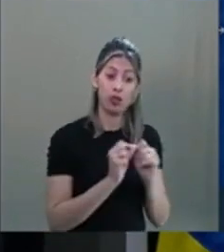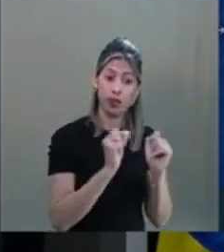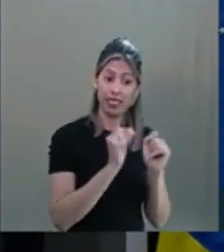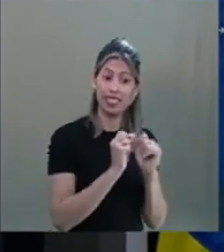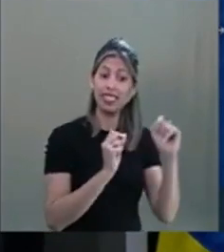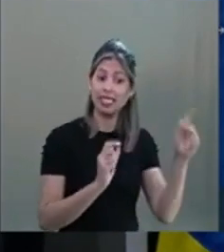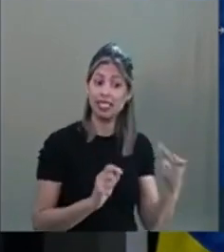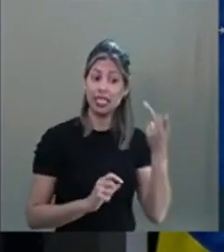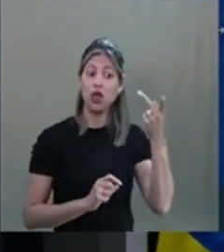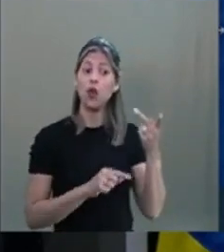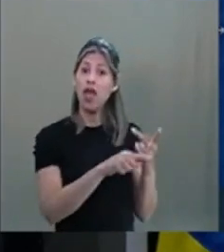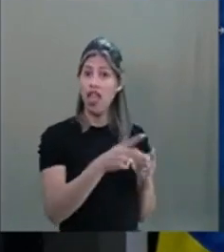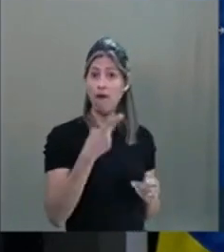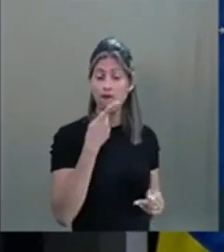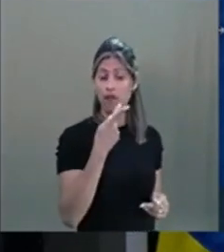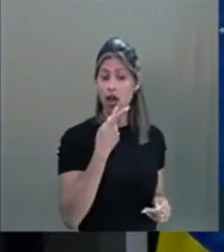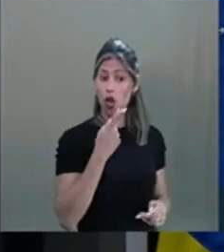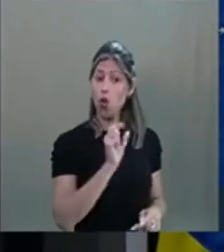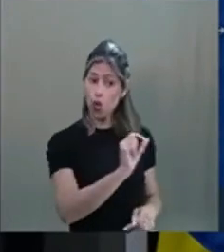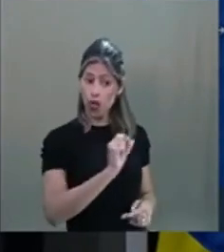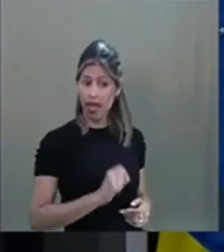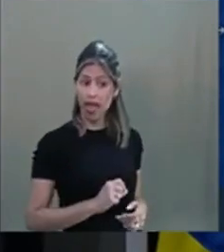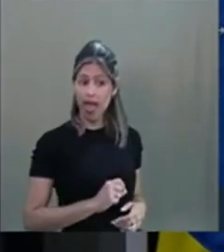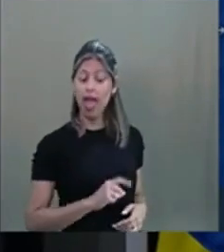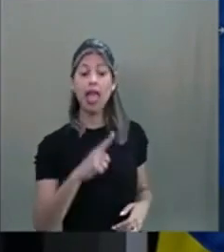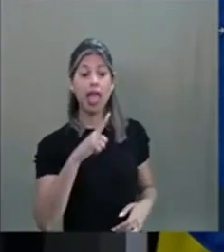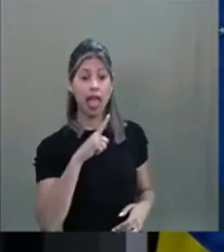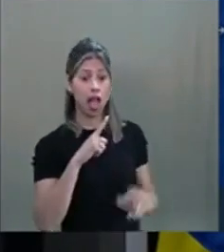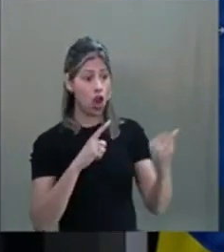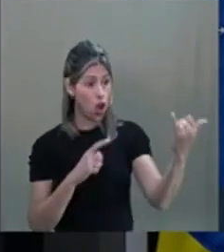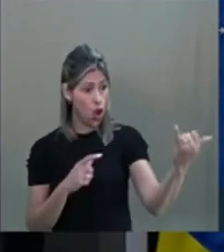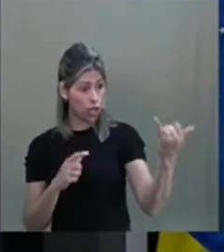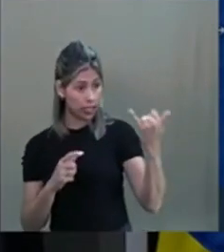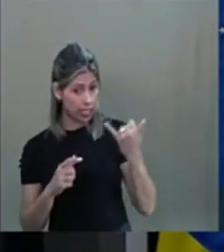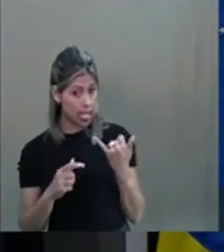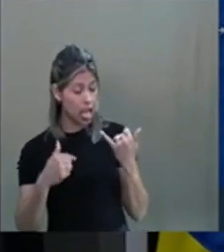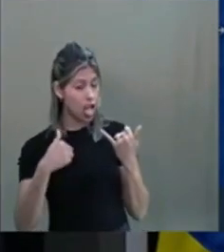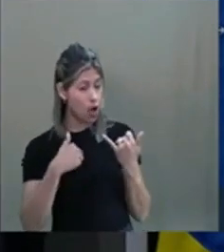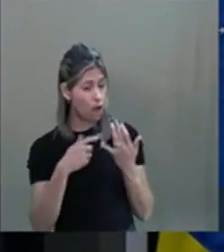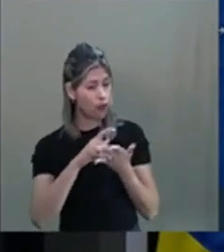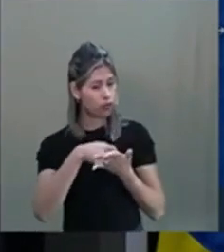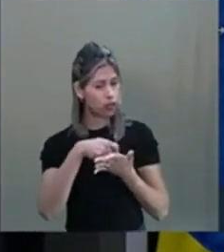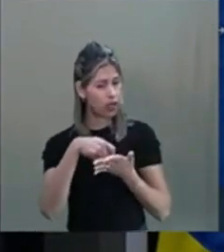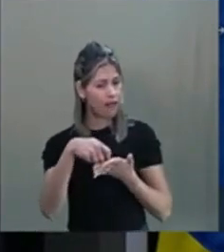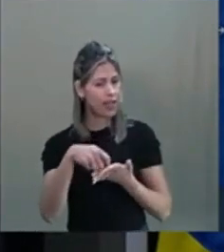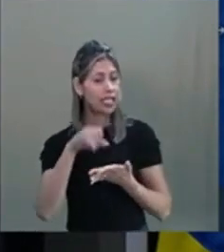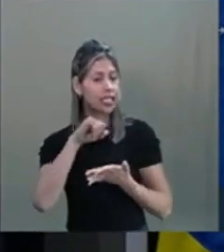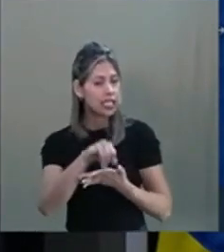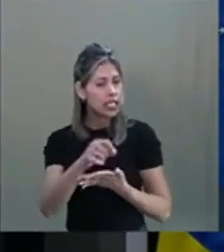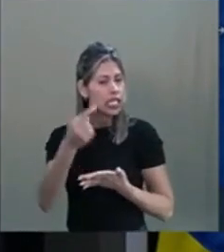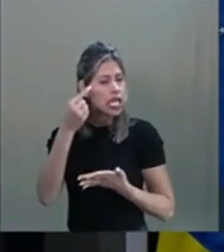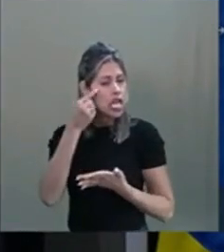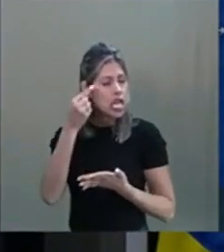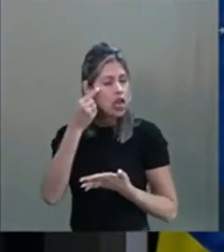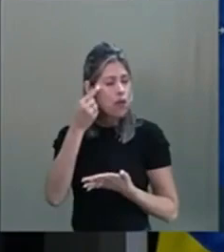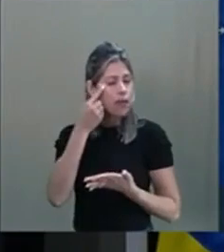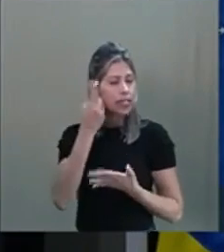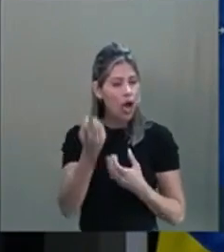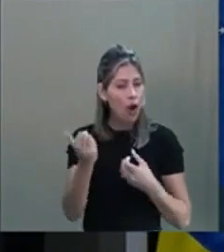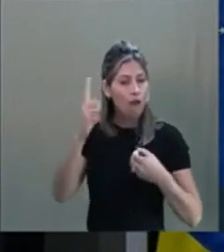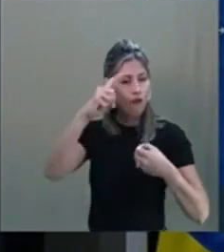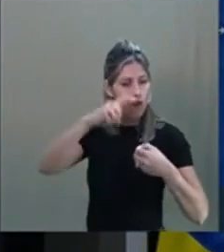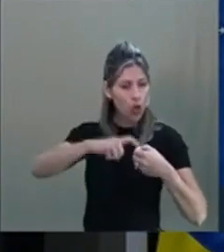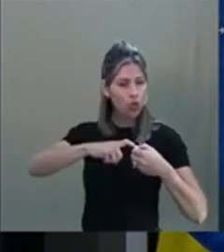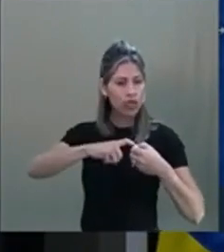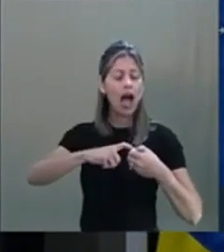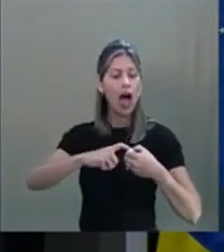ele falou assim, eu vou colocar no campo se eu devo voltar para o Brasil. E ele colocou duas âncoras no